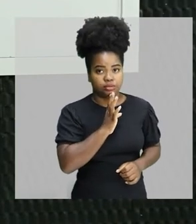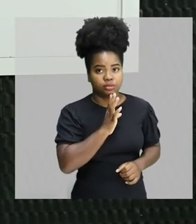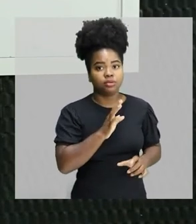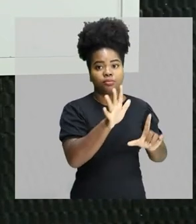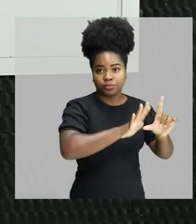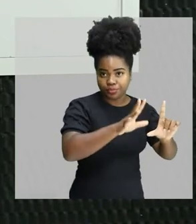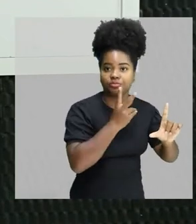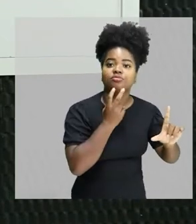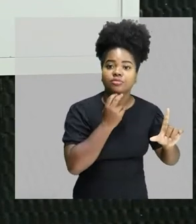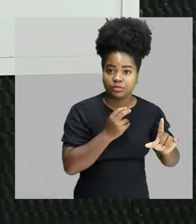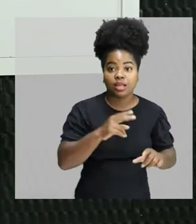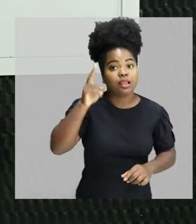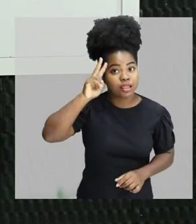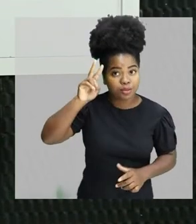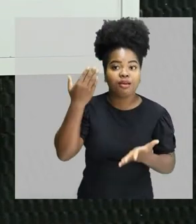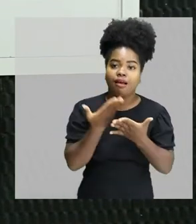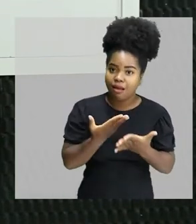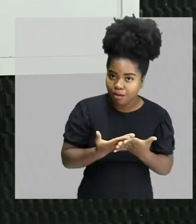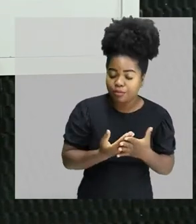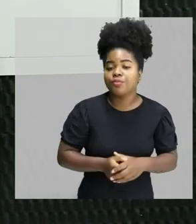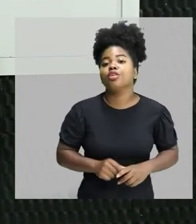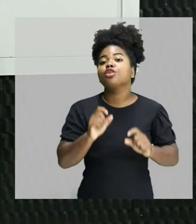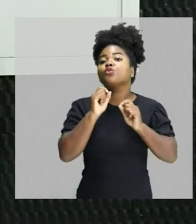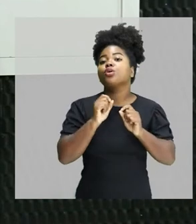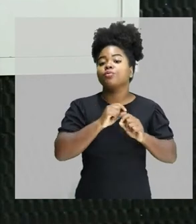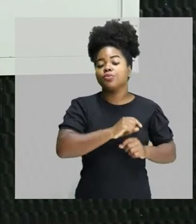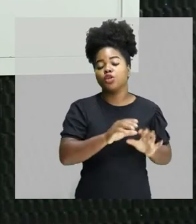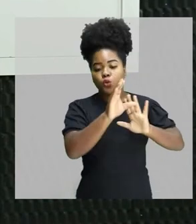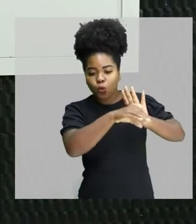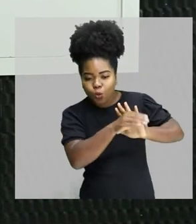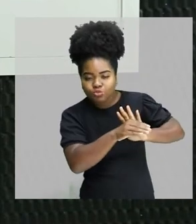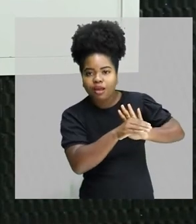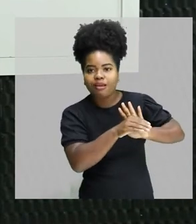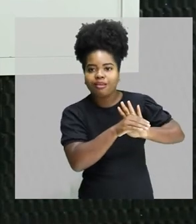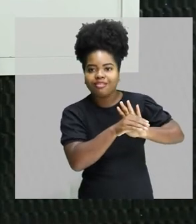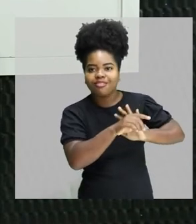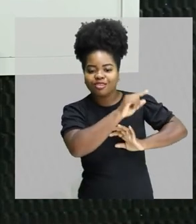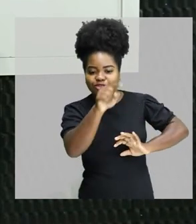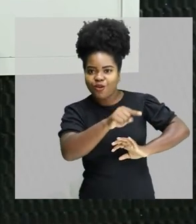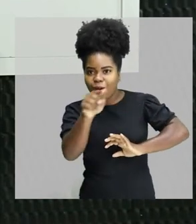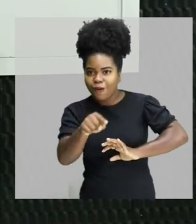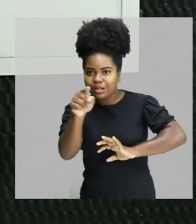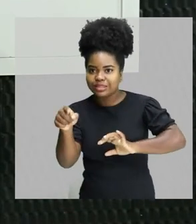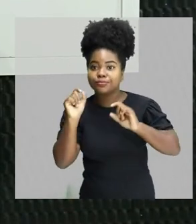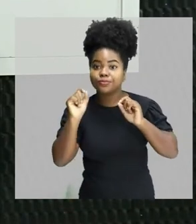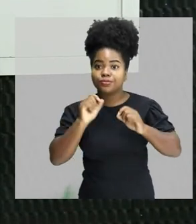lembra, você deve lembrar que ondas, o conceito de ondas significa,